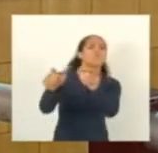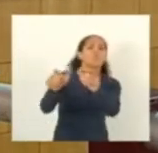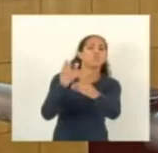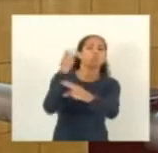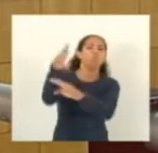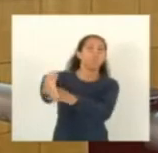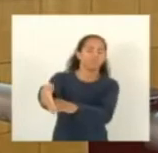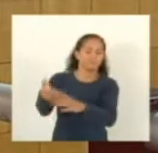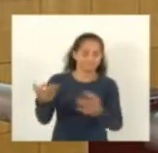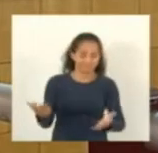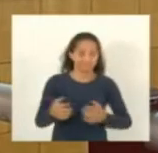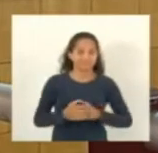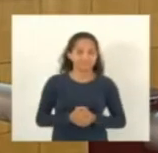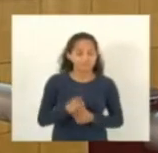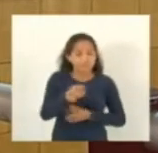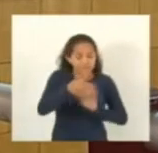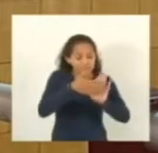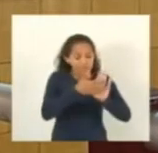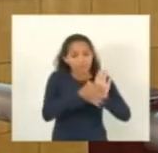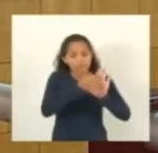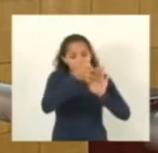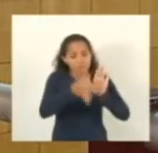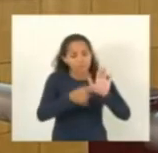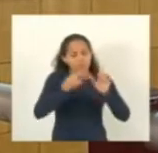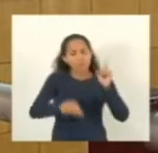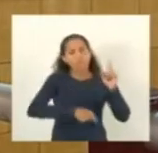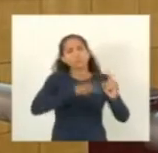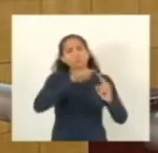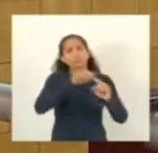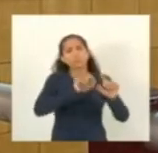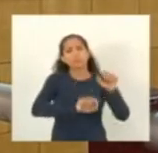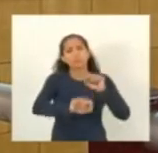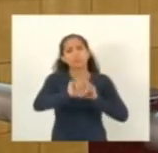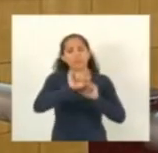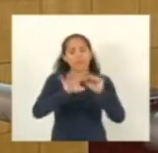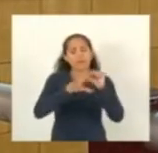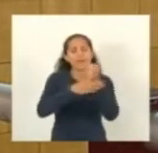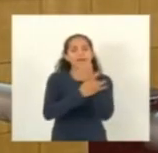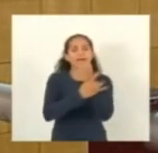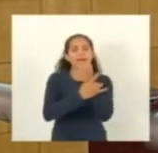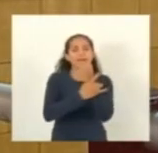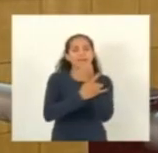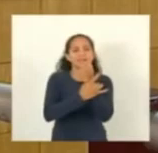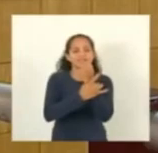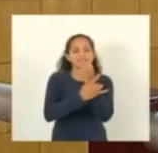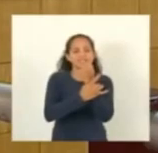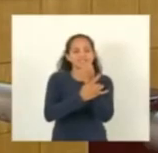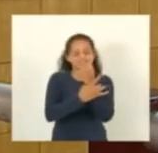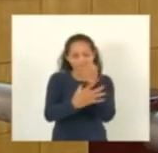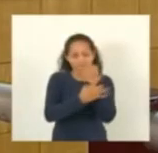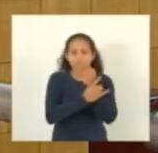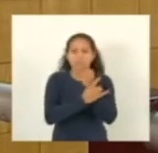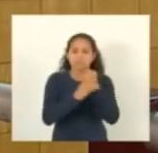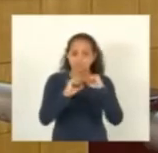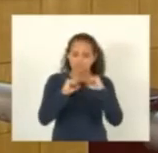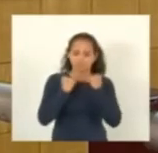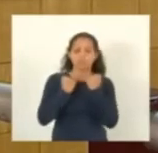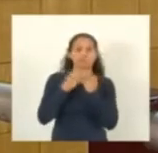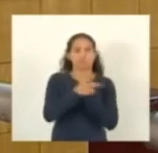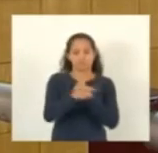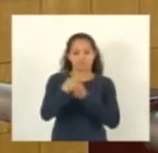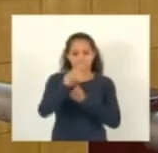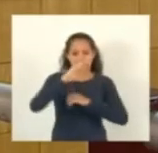destino essa proposta o objetivo dessa proposta é garantir a segurança desses profissionais